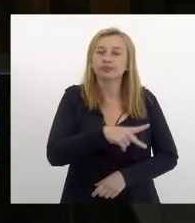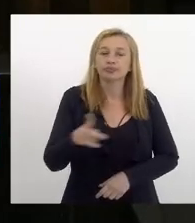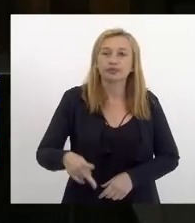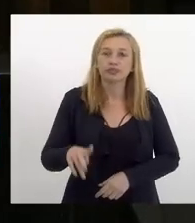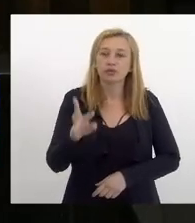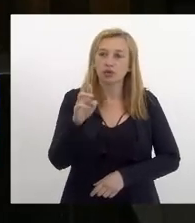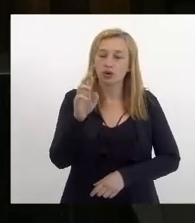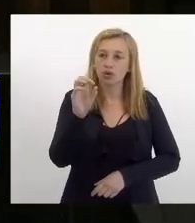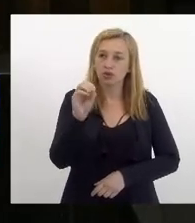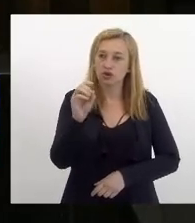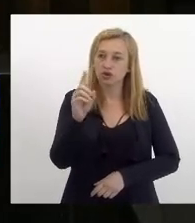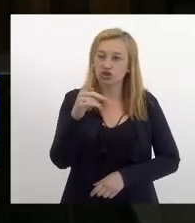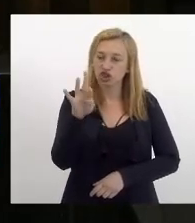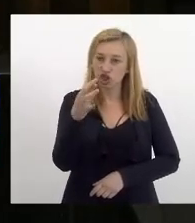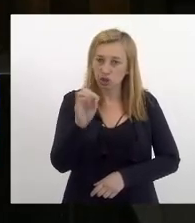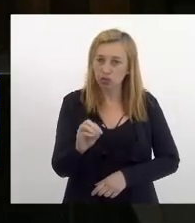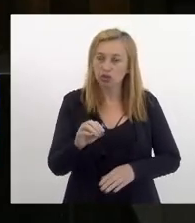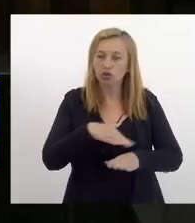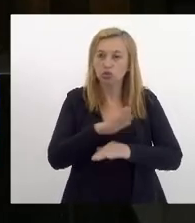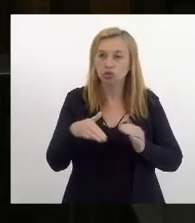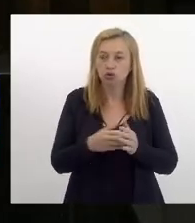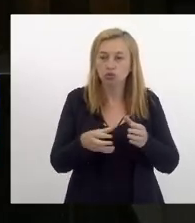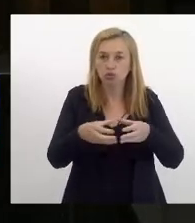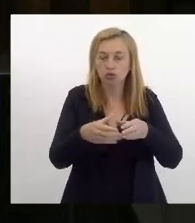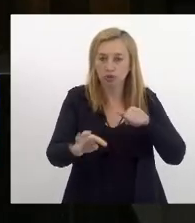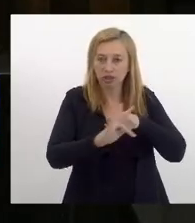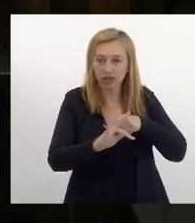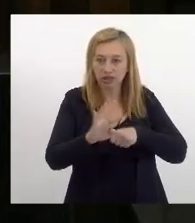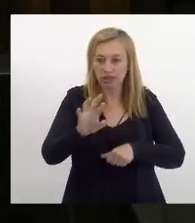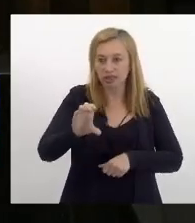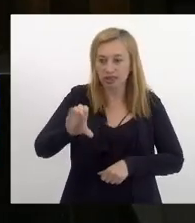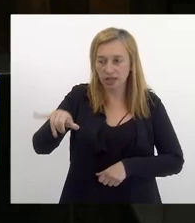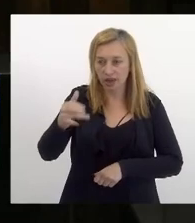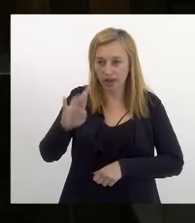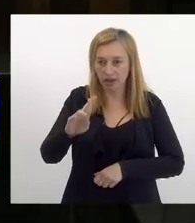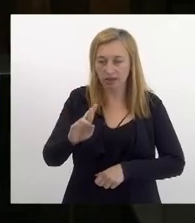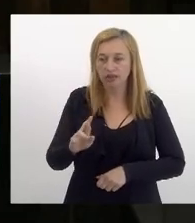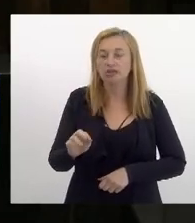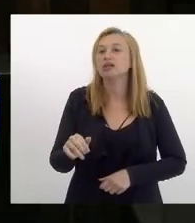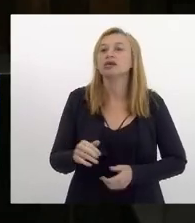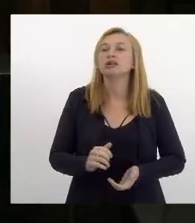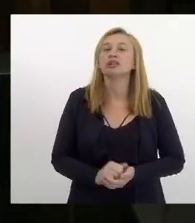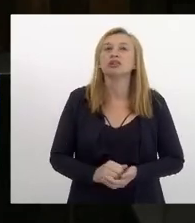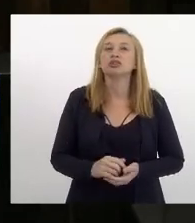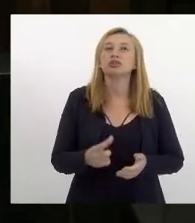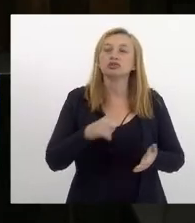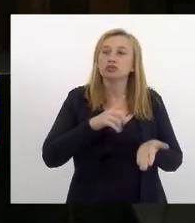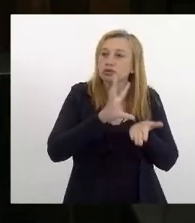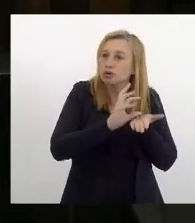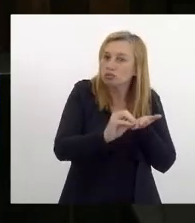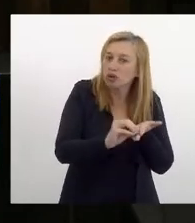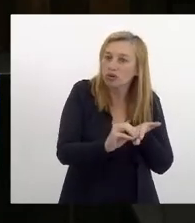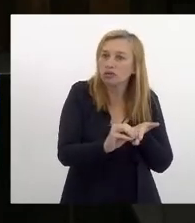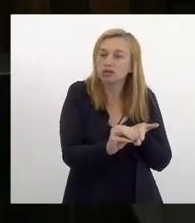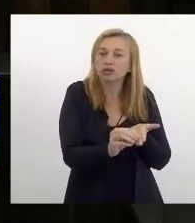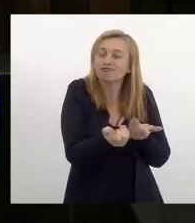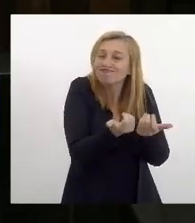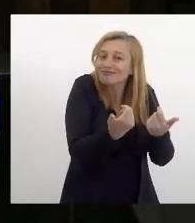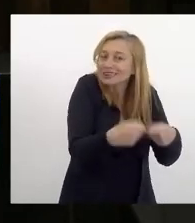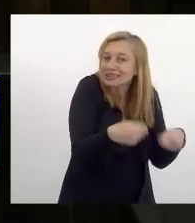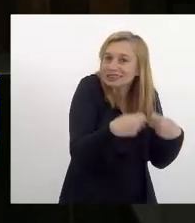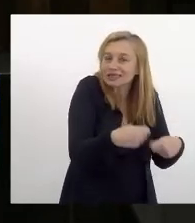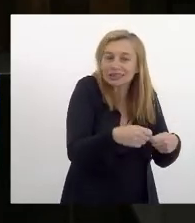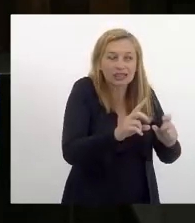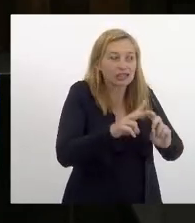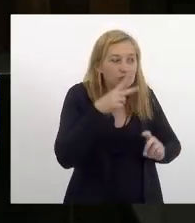Rogério Pires e com toda a equipe técnica da CCRJ a gente tinha uma pauta que por um lado passava pela necessidade